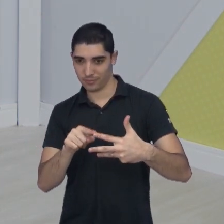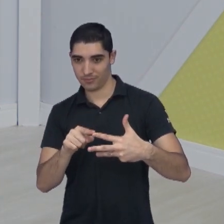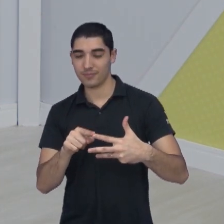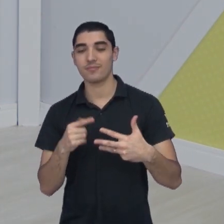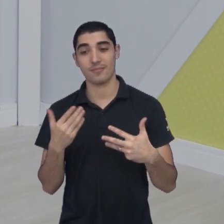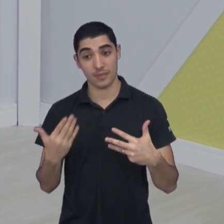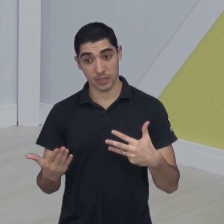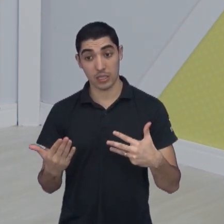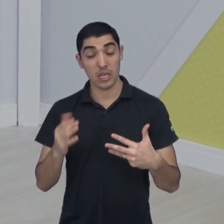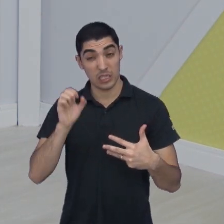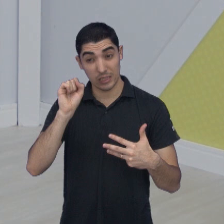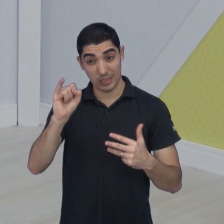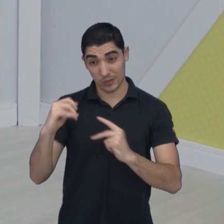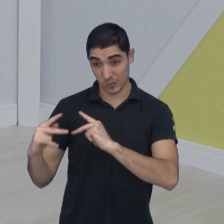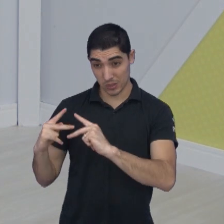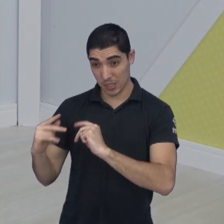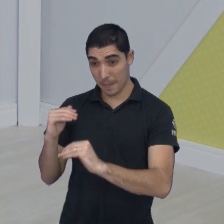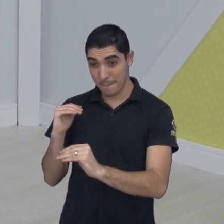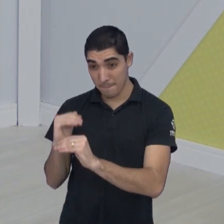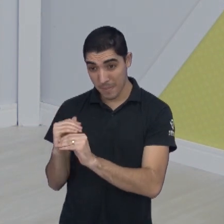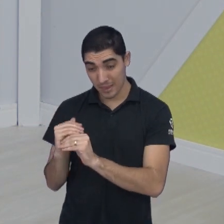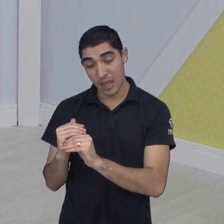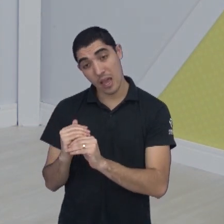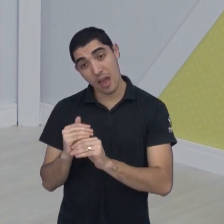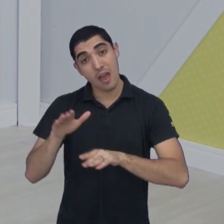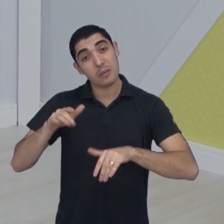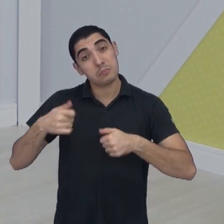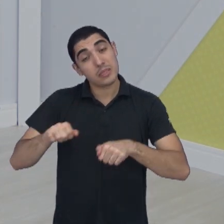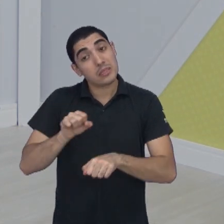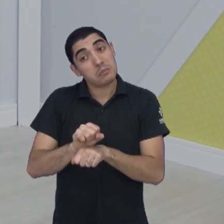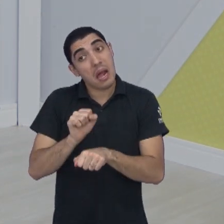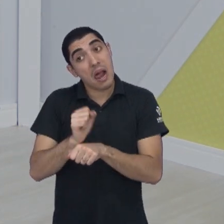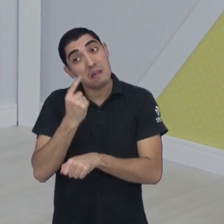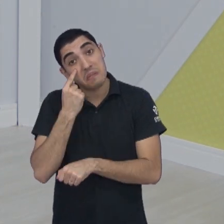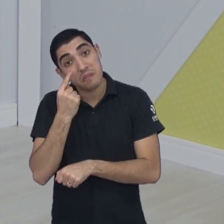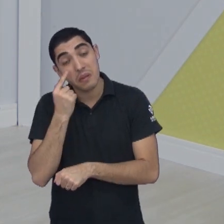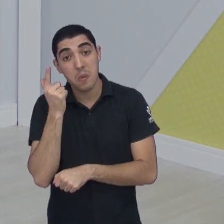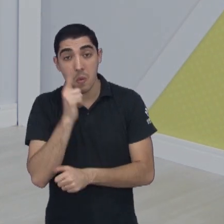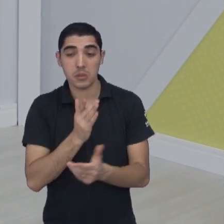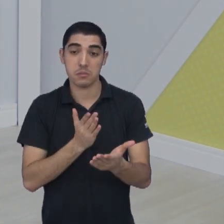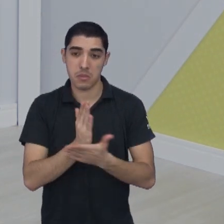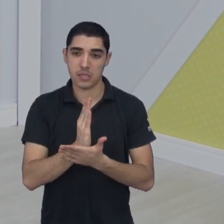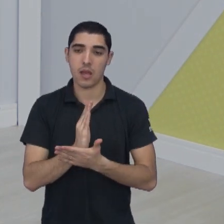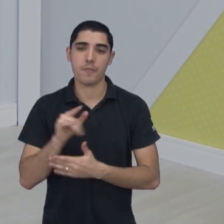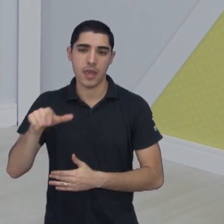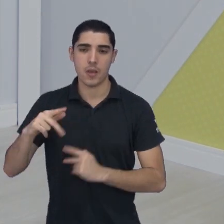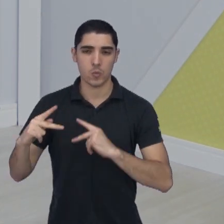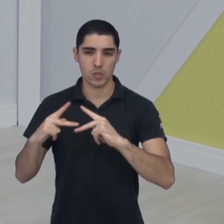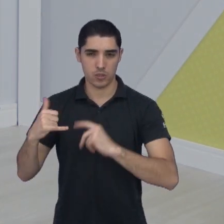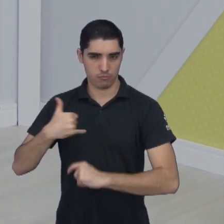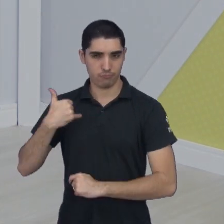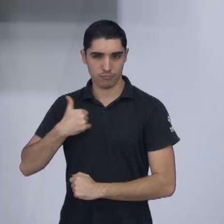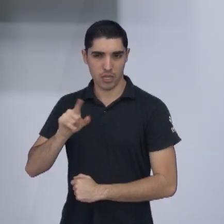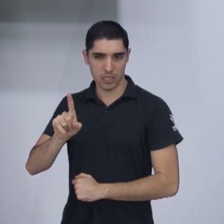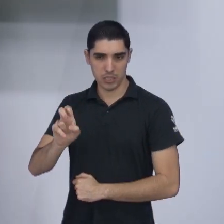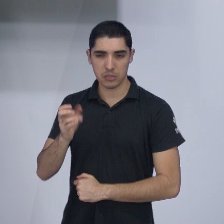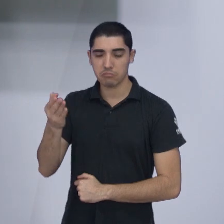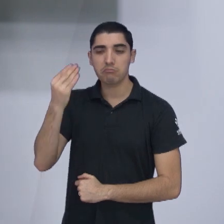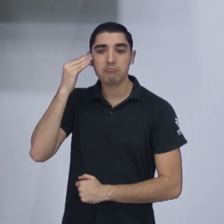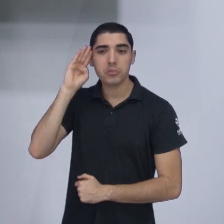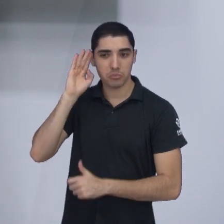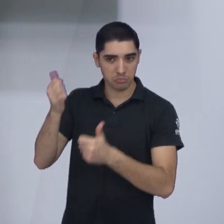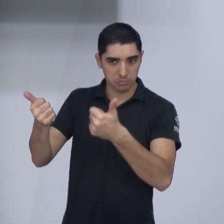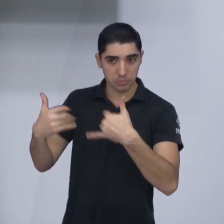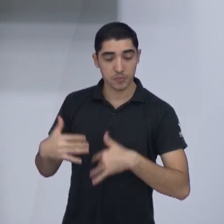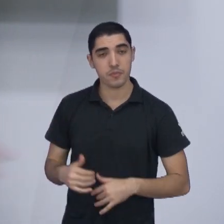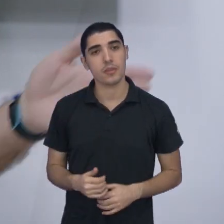mas se empatar, dependendo da combinação, o São José pode até avançar, é o sub-15 aí em disputa, Bruno. É, o